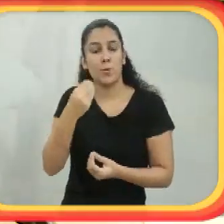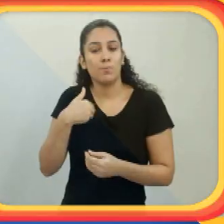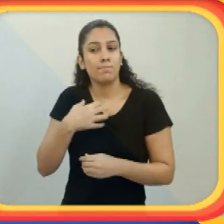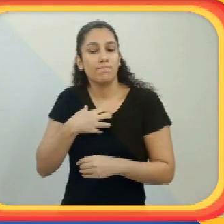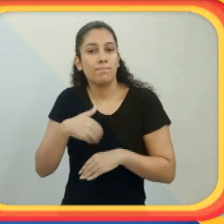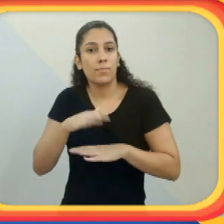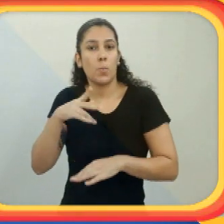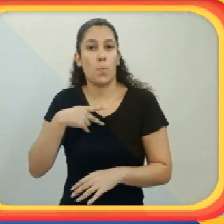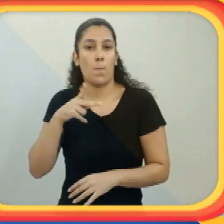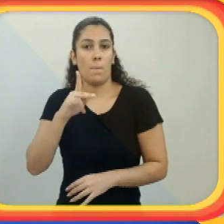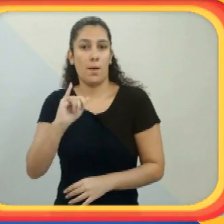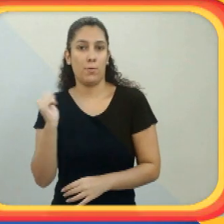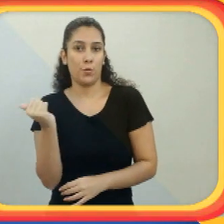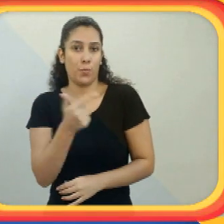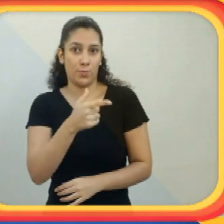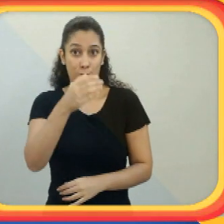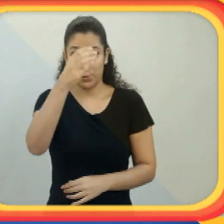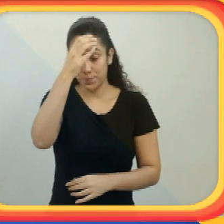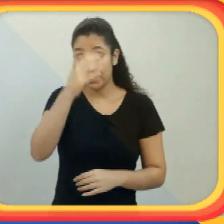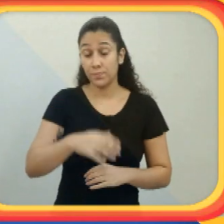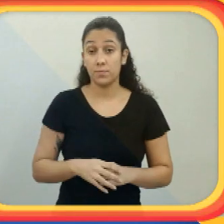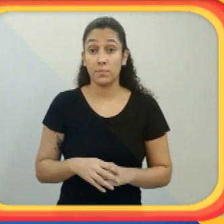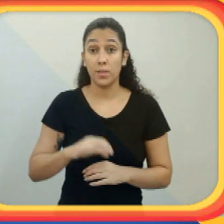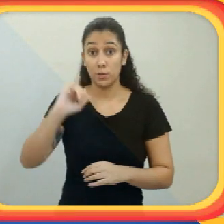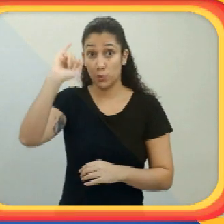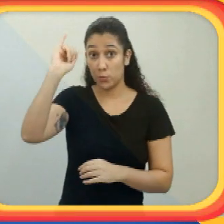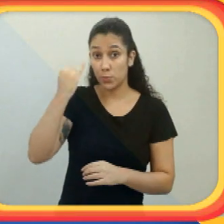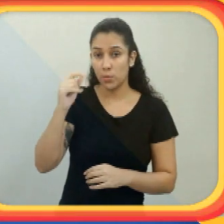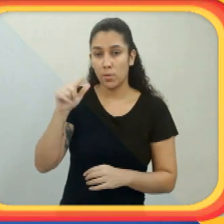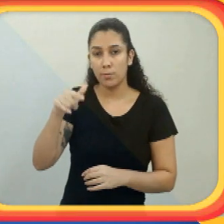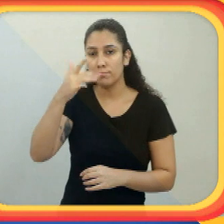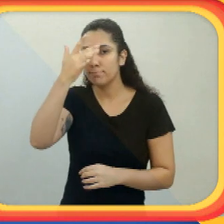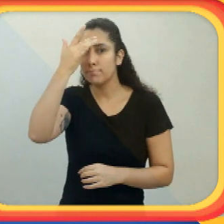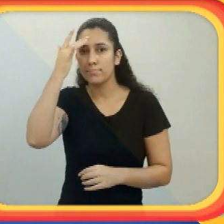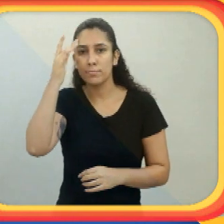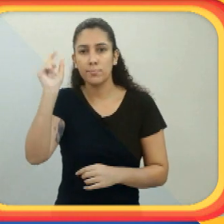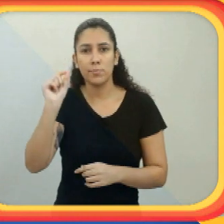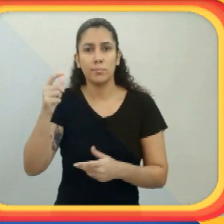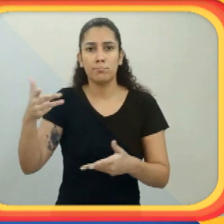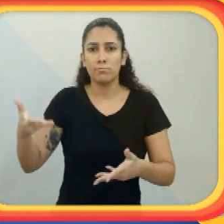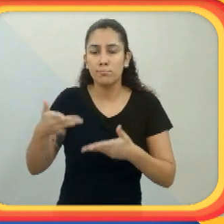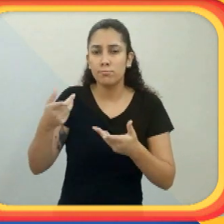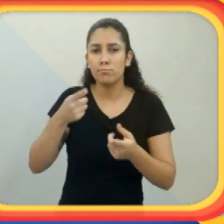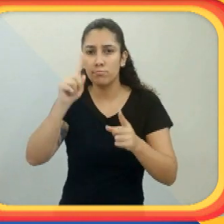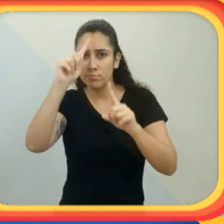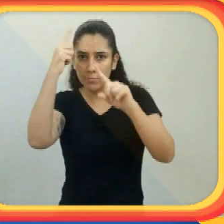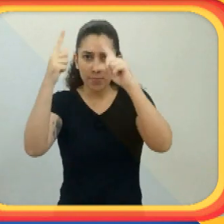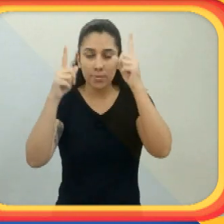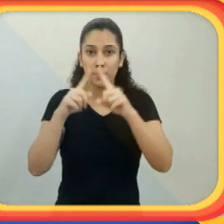do que tio. A Juliana é uma pessoa que sempre me cativou. Morou conosco oito anos